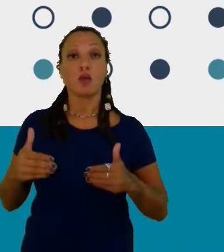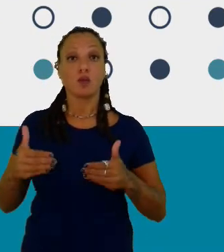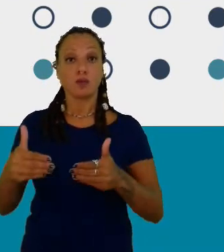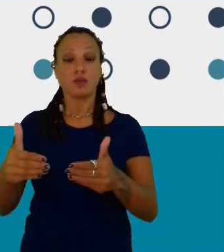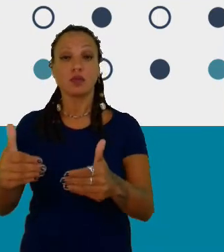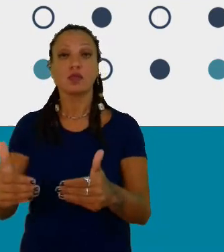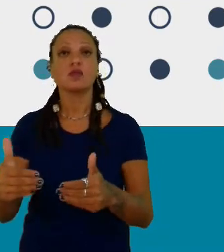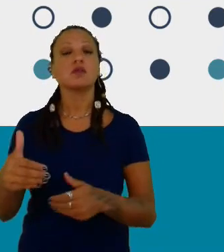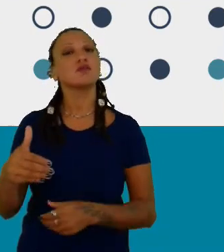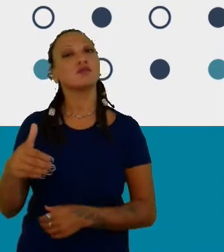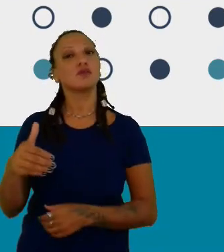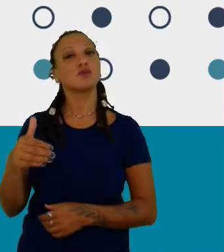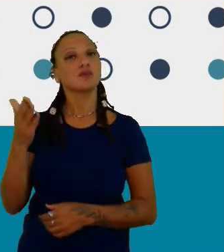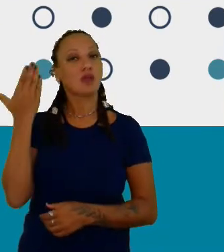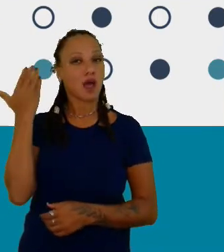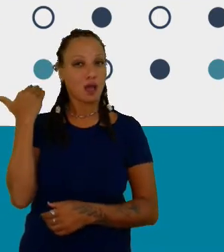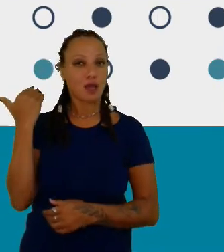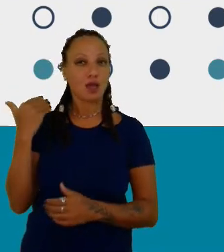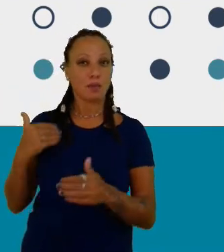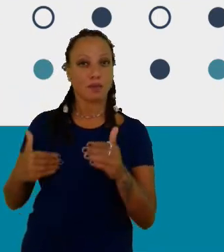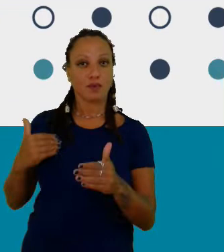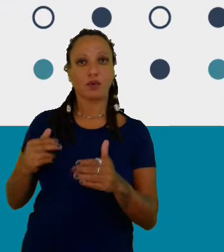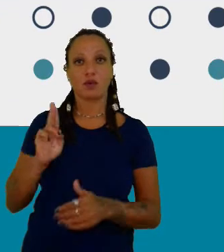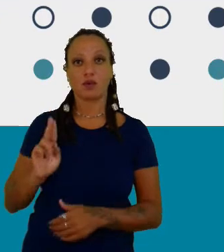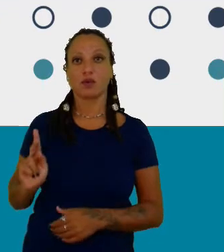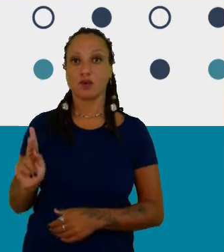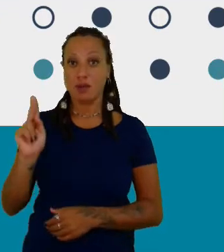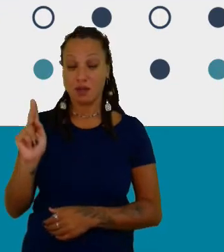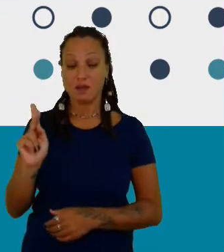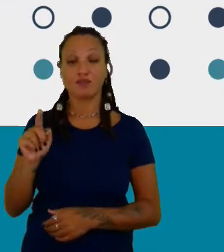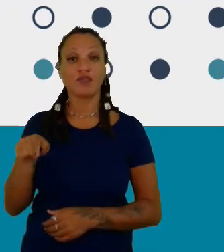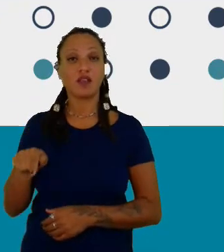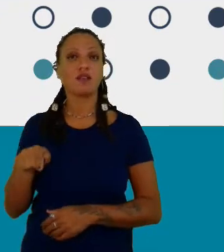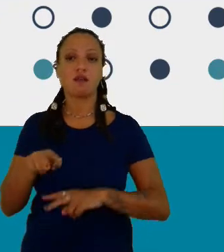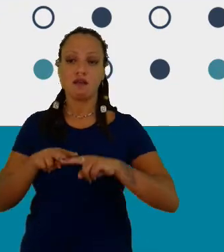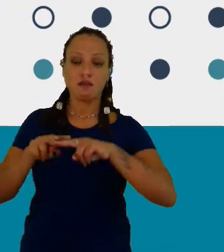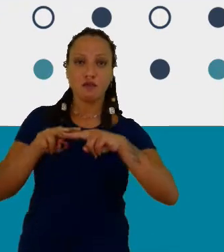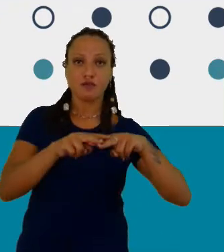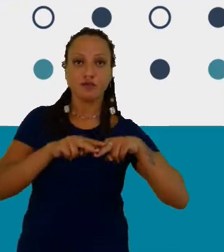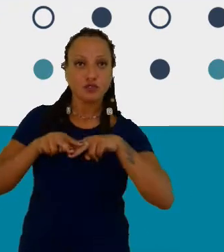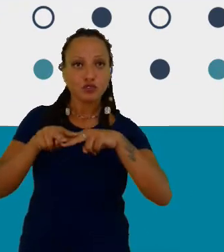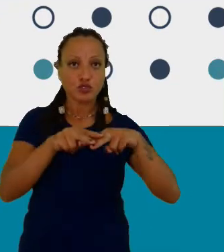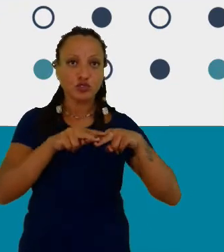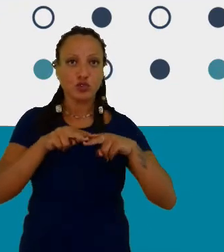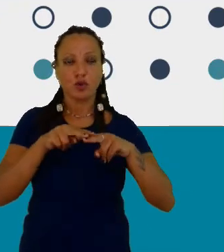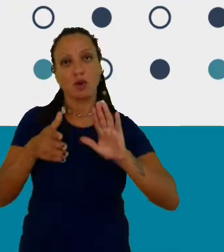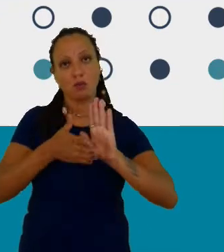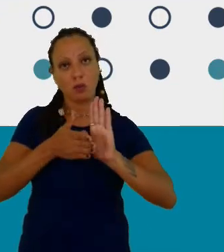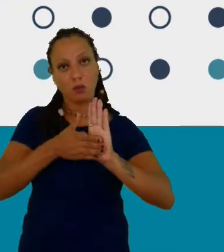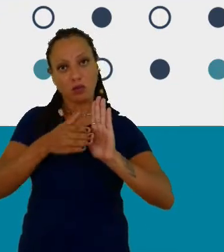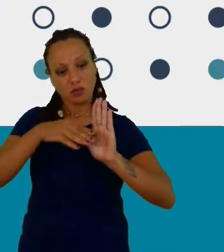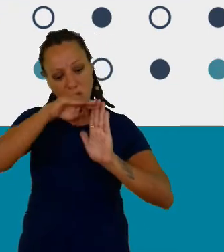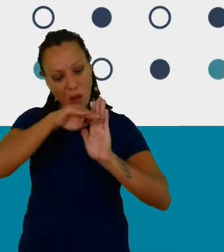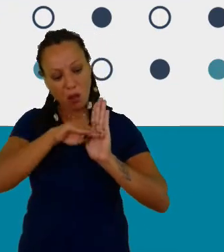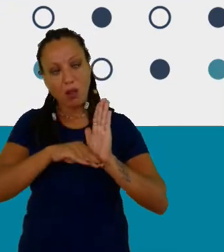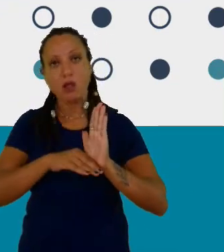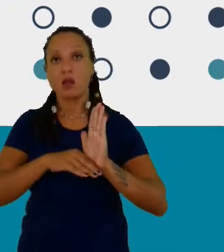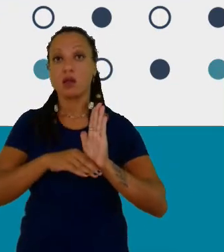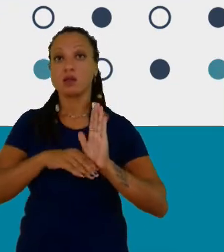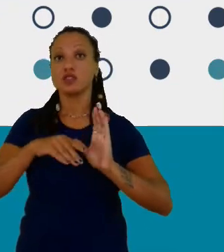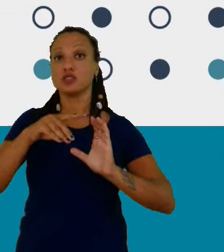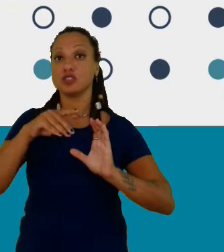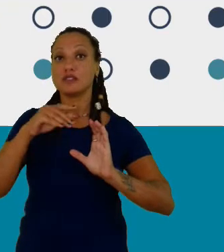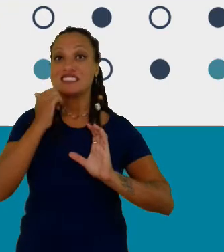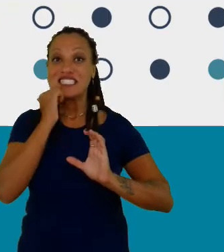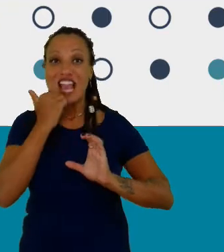Sainsbury of Turville, fez uma revisão da política de ciências e inovações. E uma das